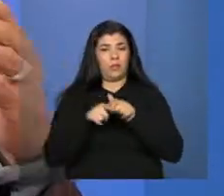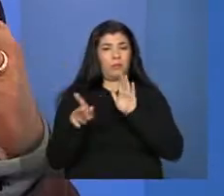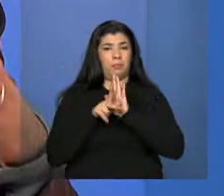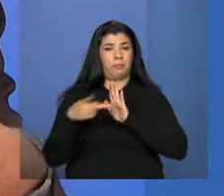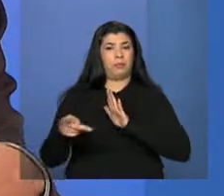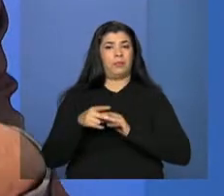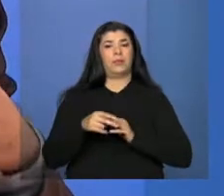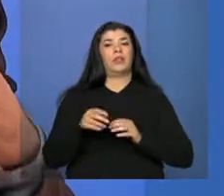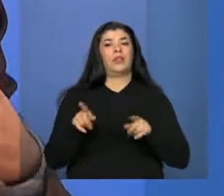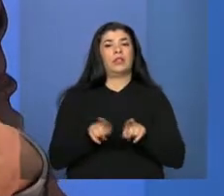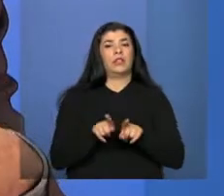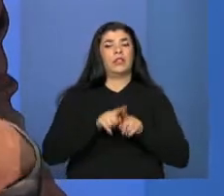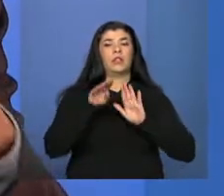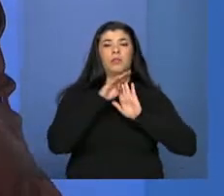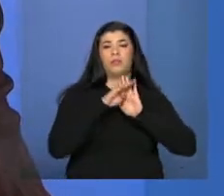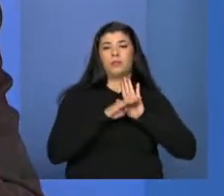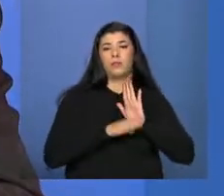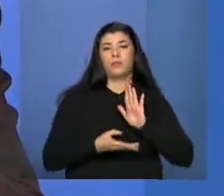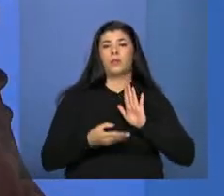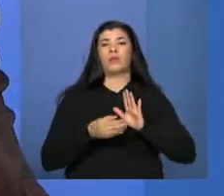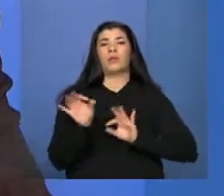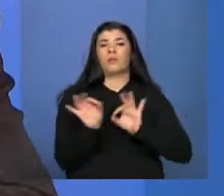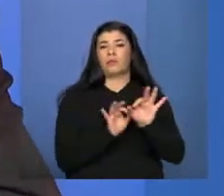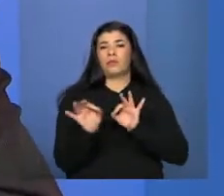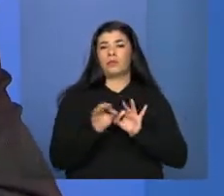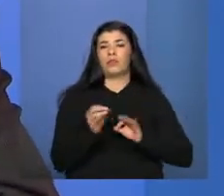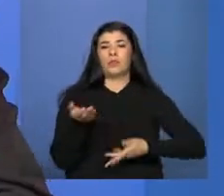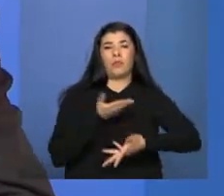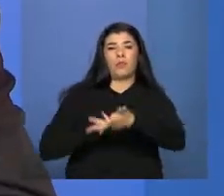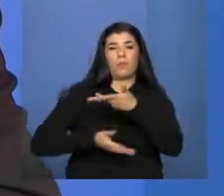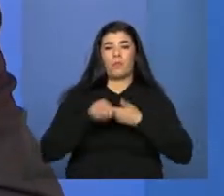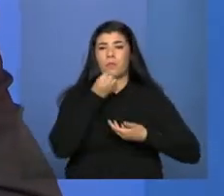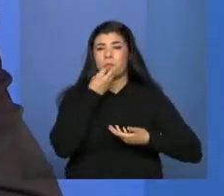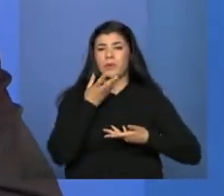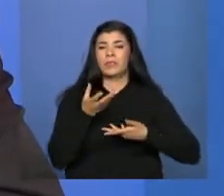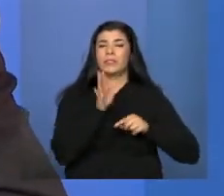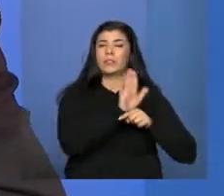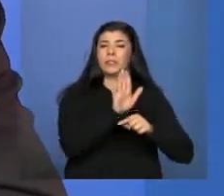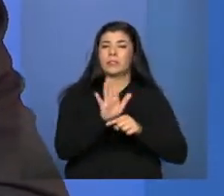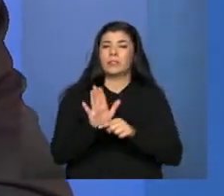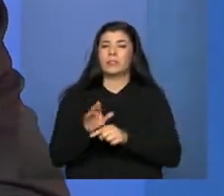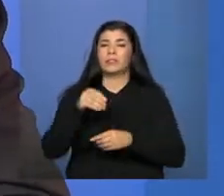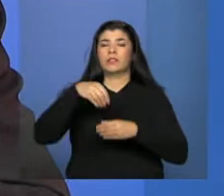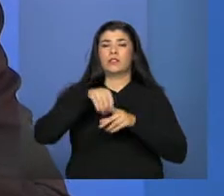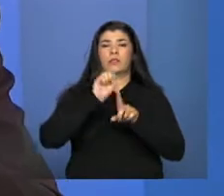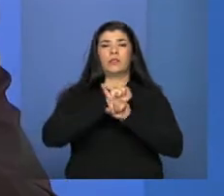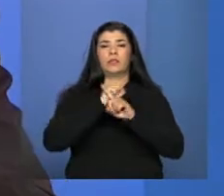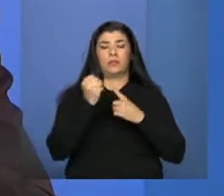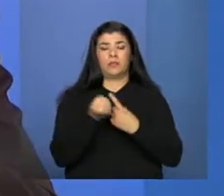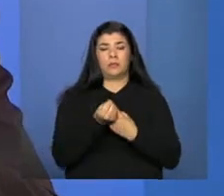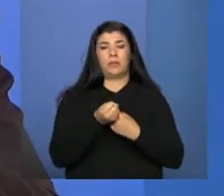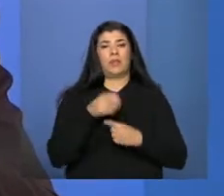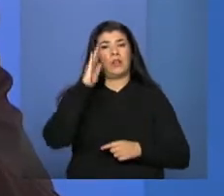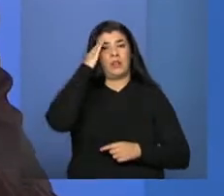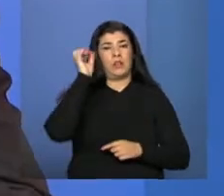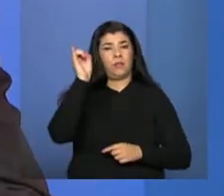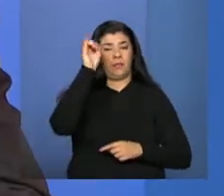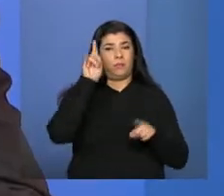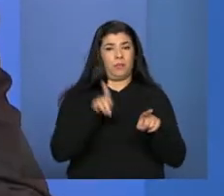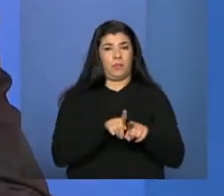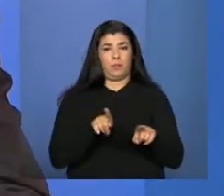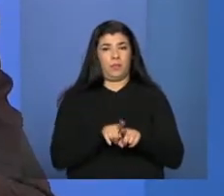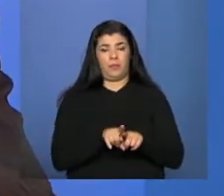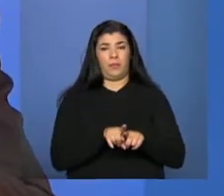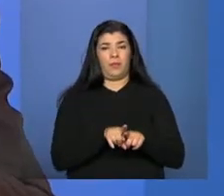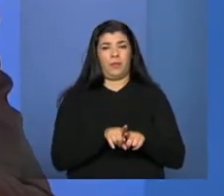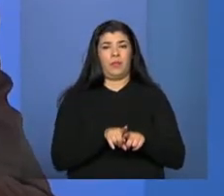programas, projetos, benefícios e transferência de renda no âmbito da assistência social. Por isso, essa compreensão é muito importante